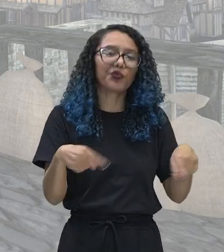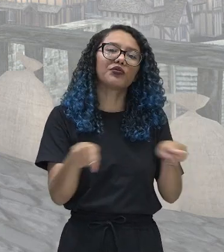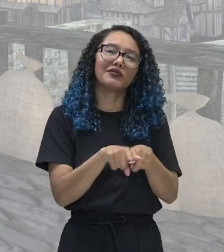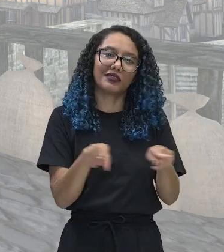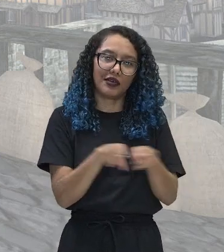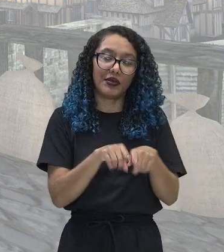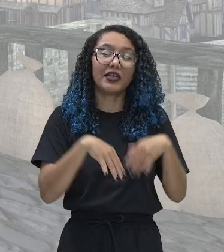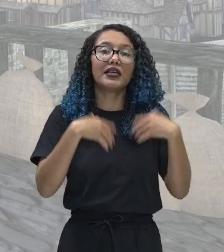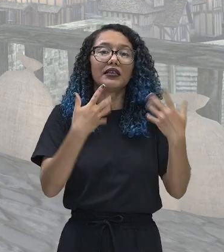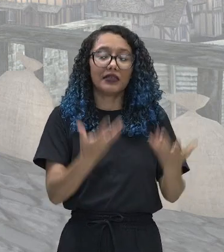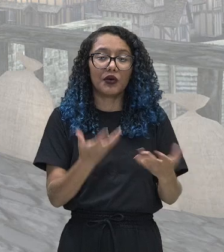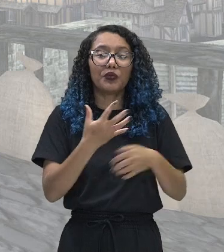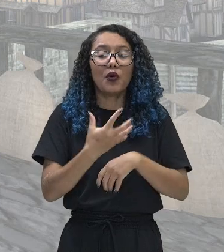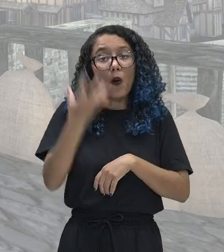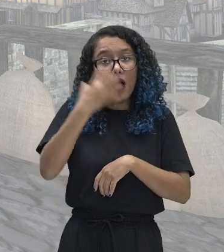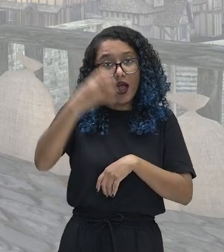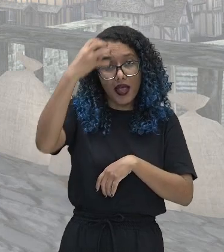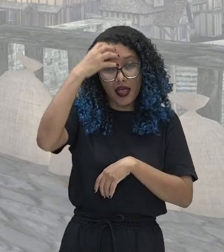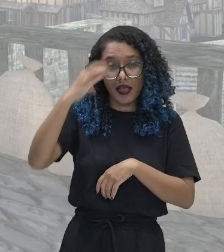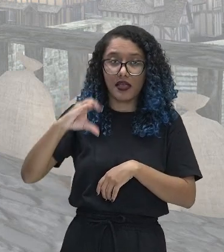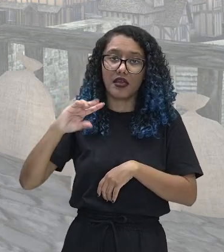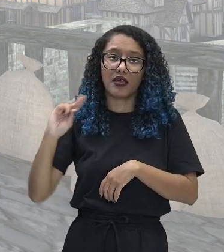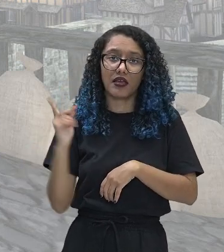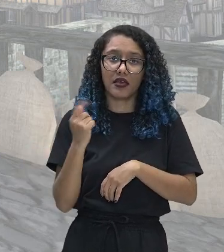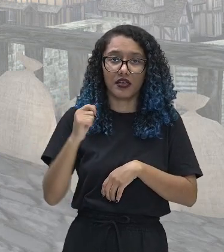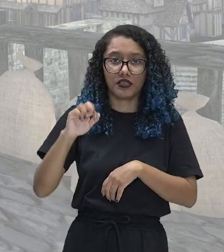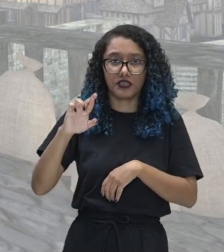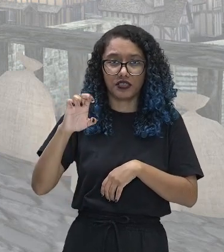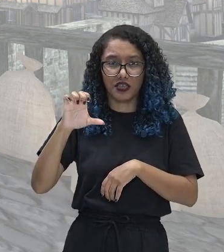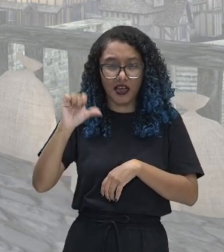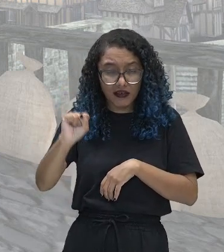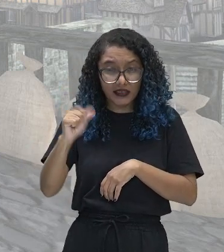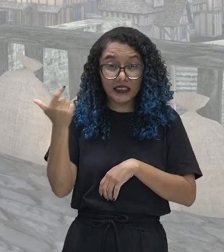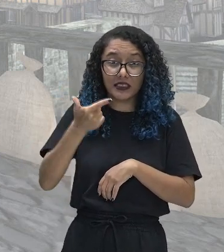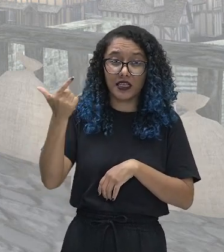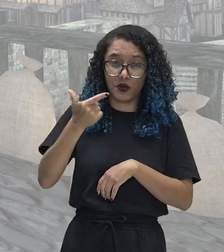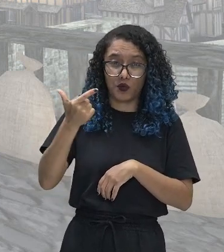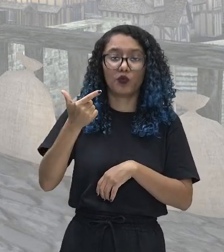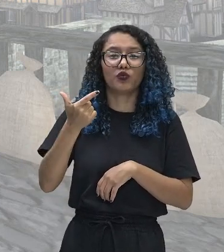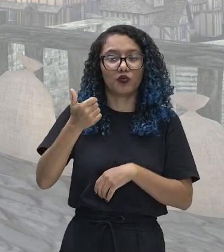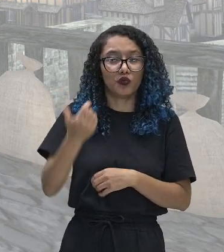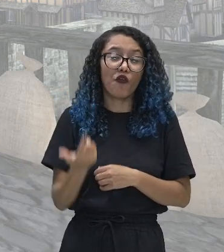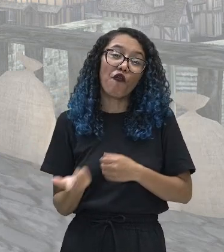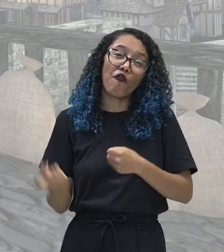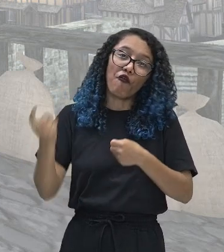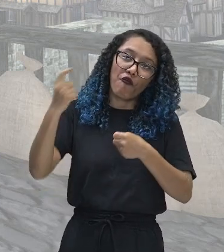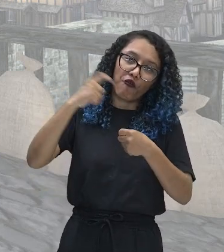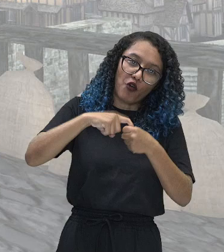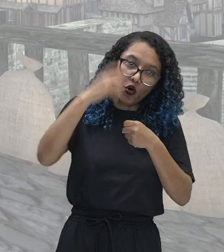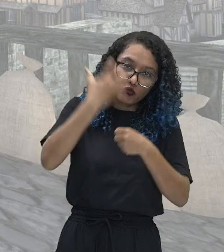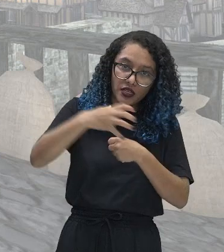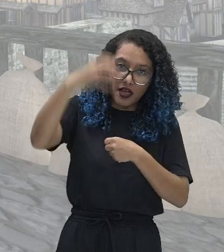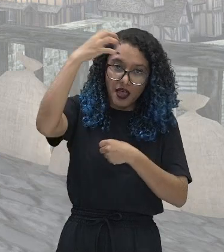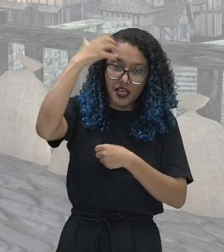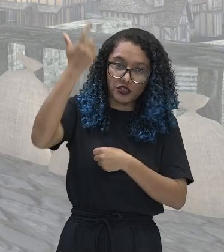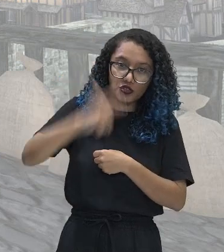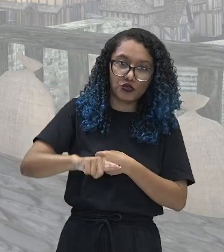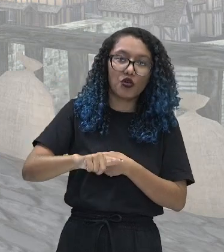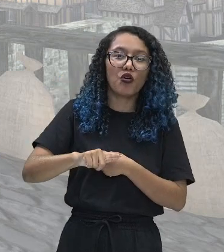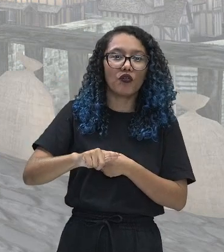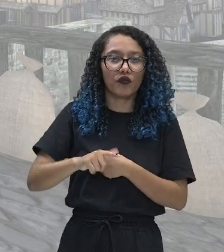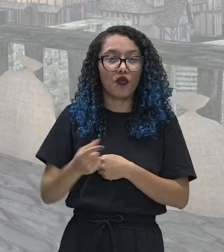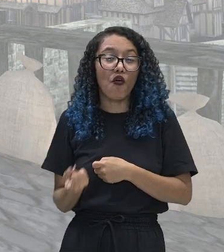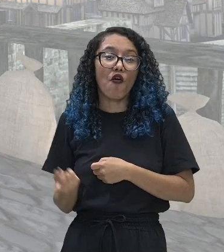rei Charles II, então, assumiu o trono na chamada restauração dos Stuarts. Tá, gente? A